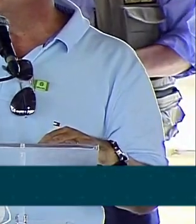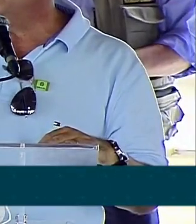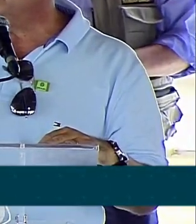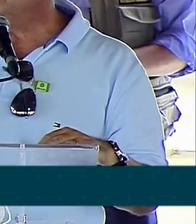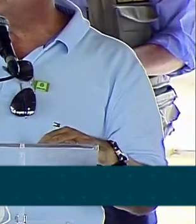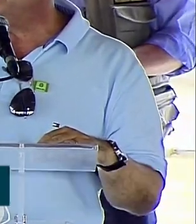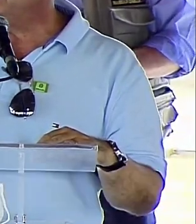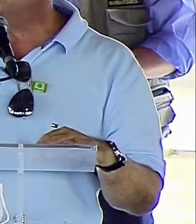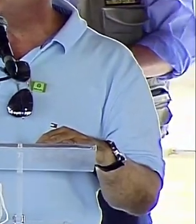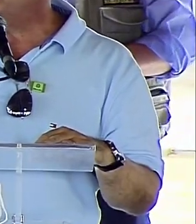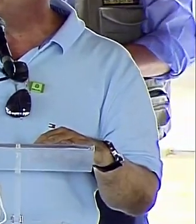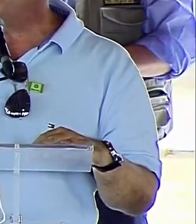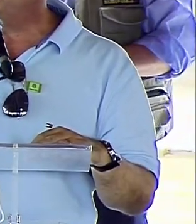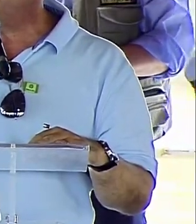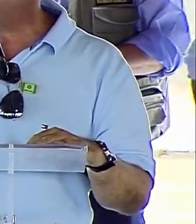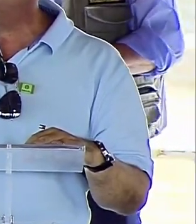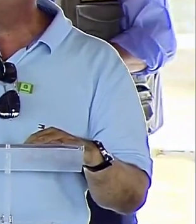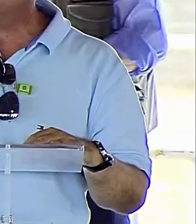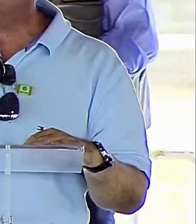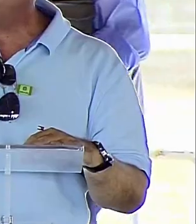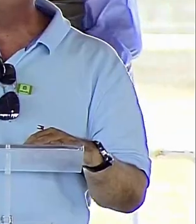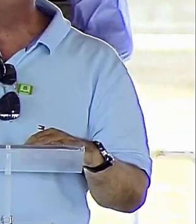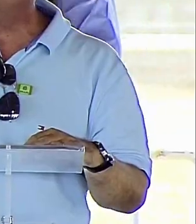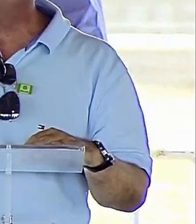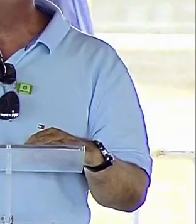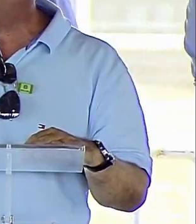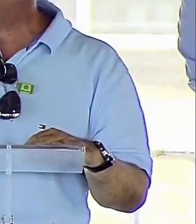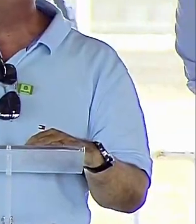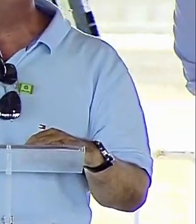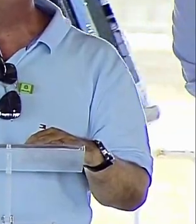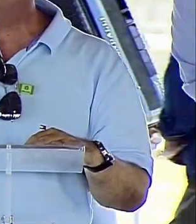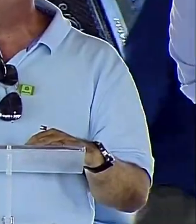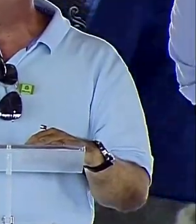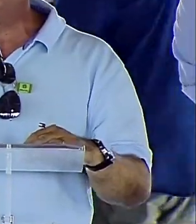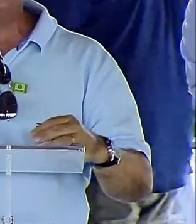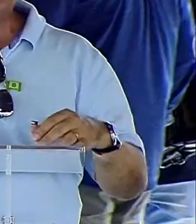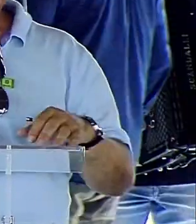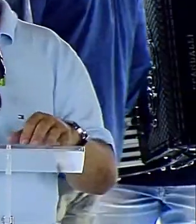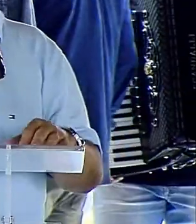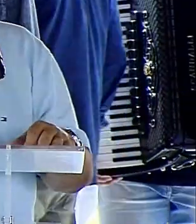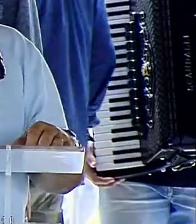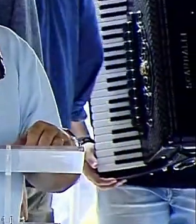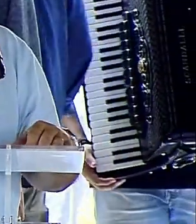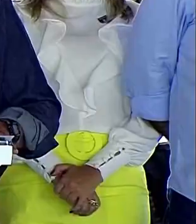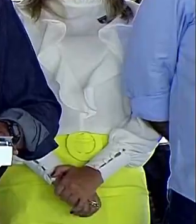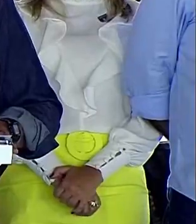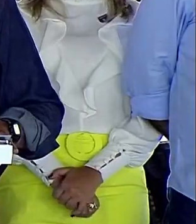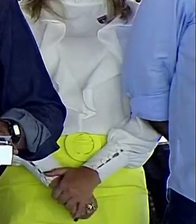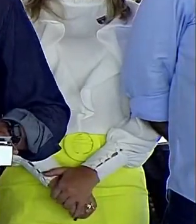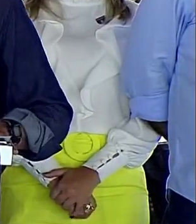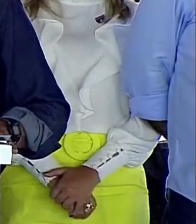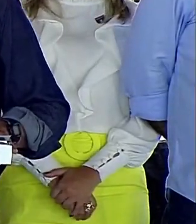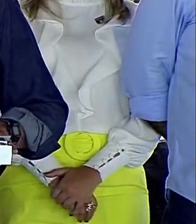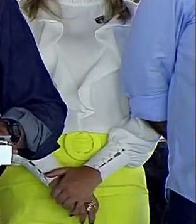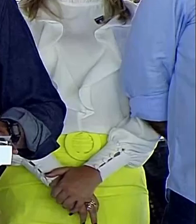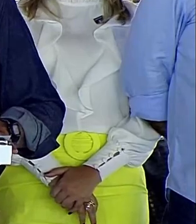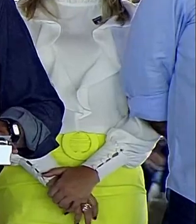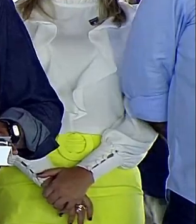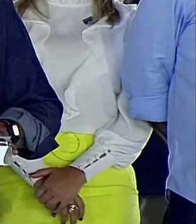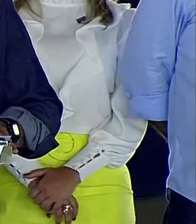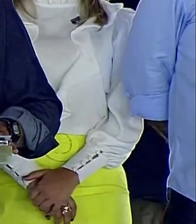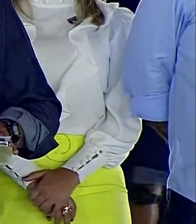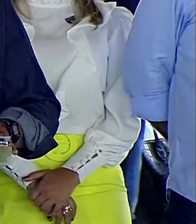porque este presidente está preocupado em que as pessoas mais humildes possam ingressar no sistema habitacional. Pode ter certeza,